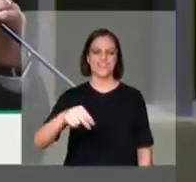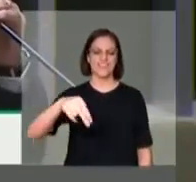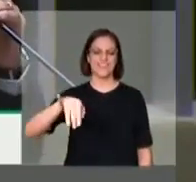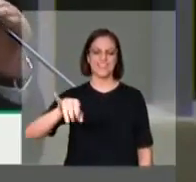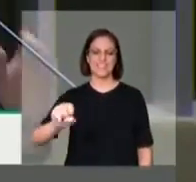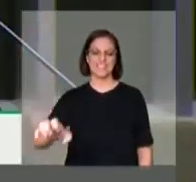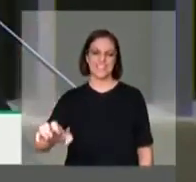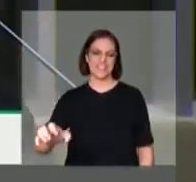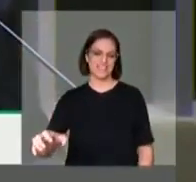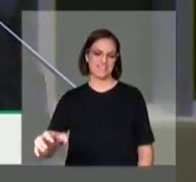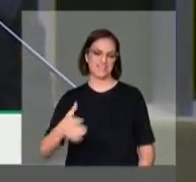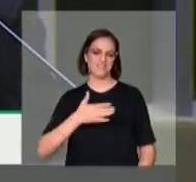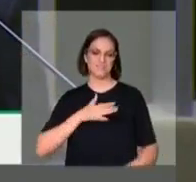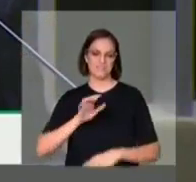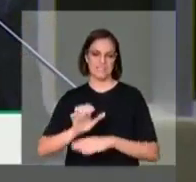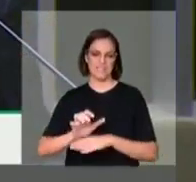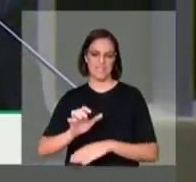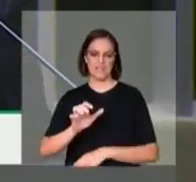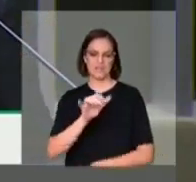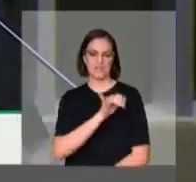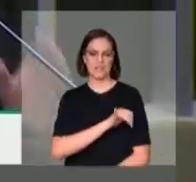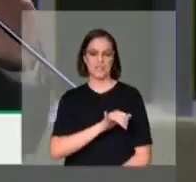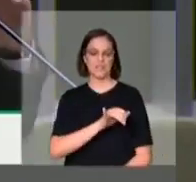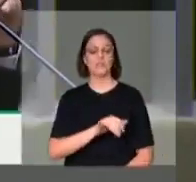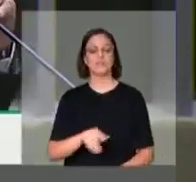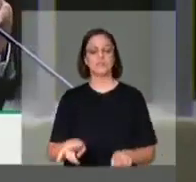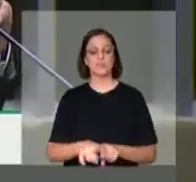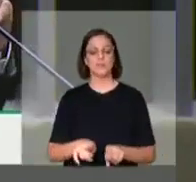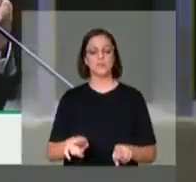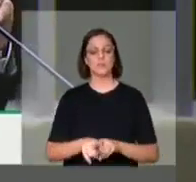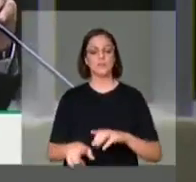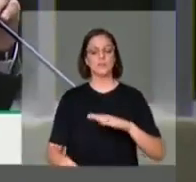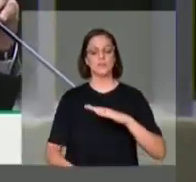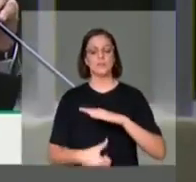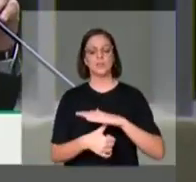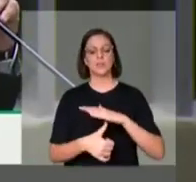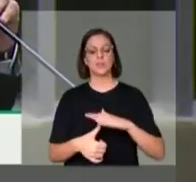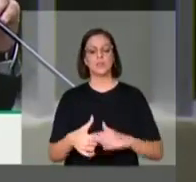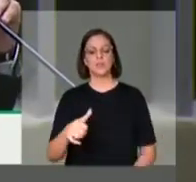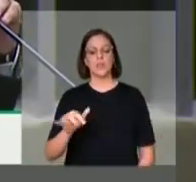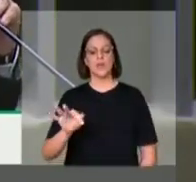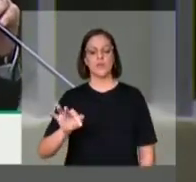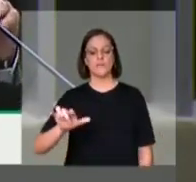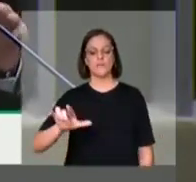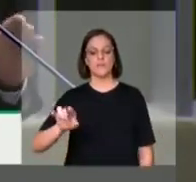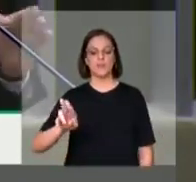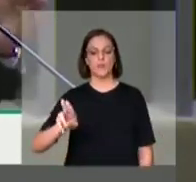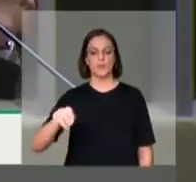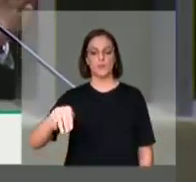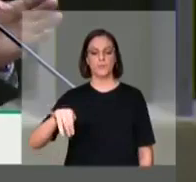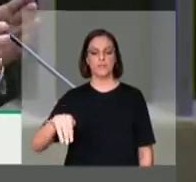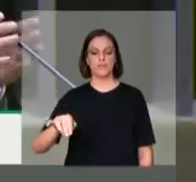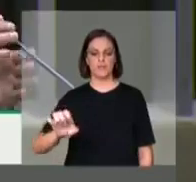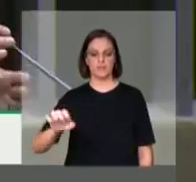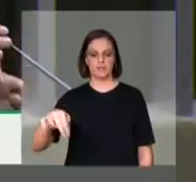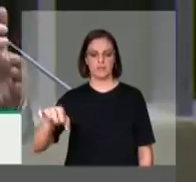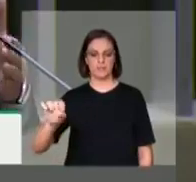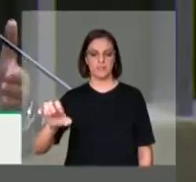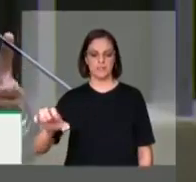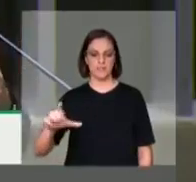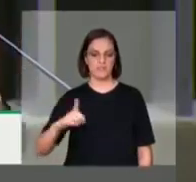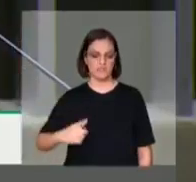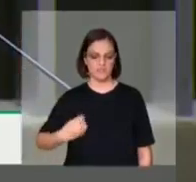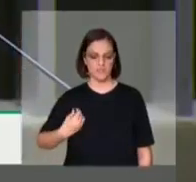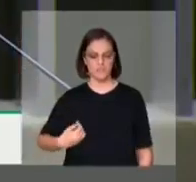meu estado, do Rio de Janeiro, e ao magnífico reitor da Universidade Federal Fluminense, aqui presentes também. Senhor presidente,